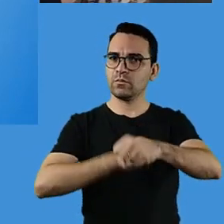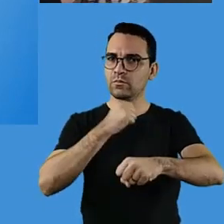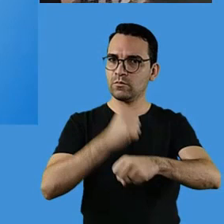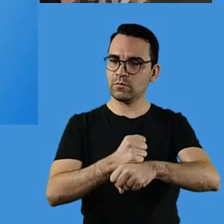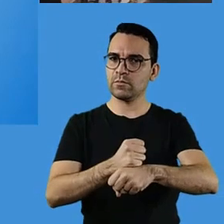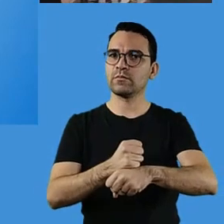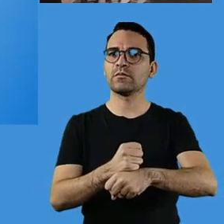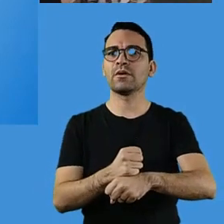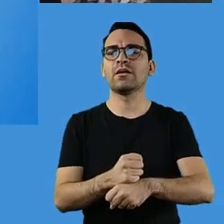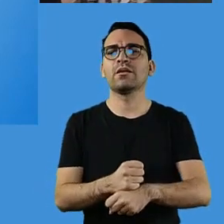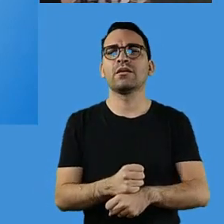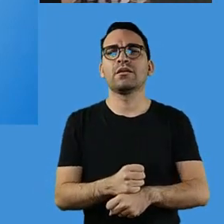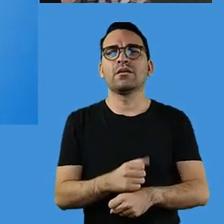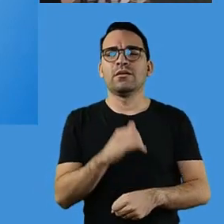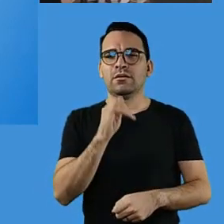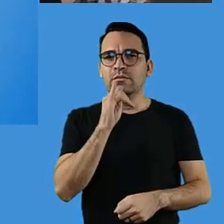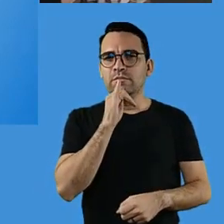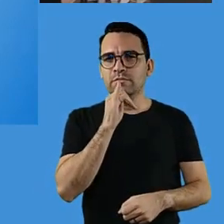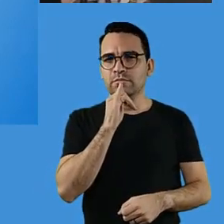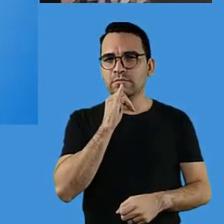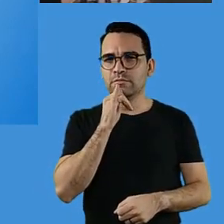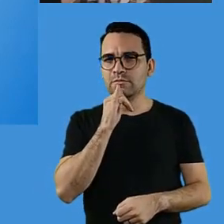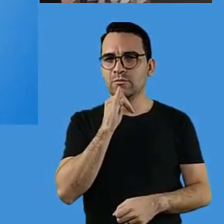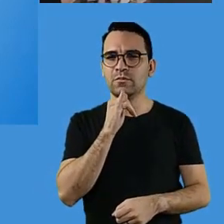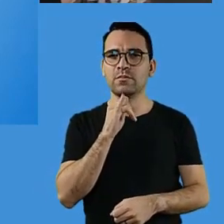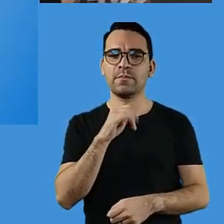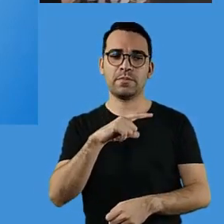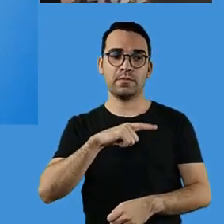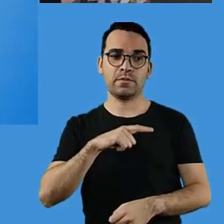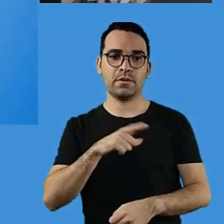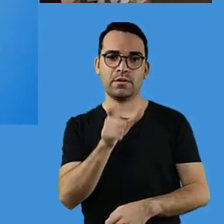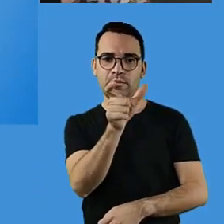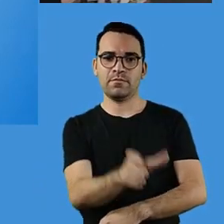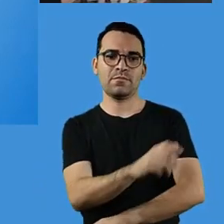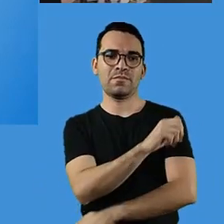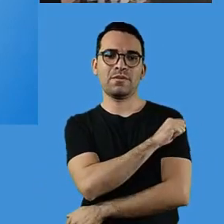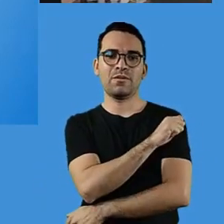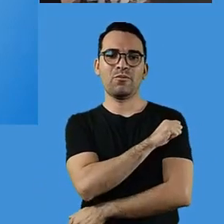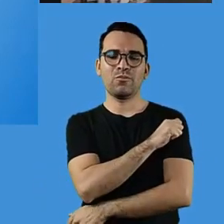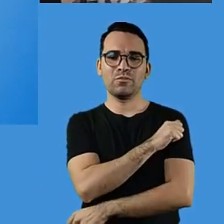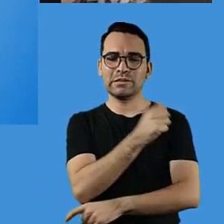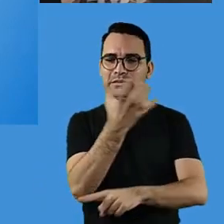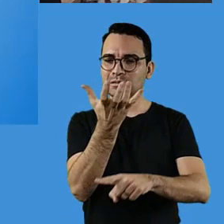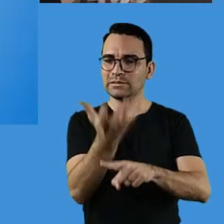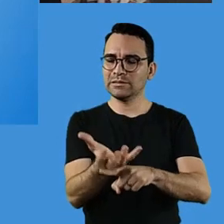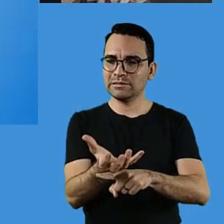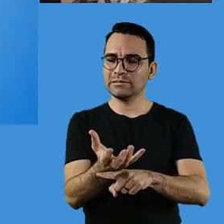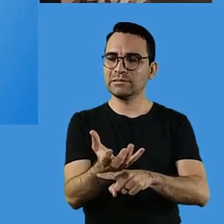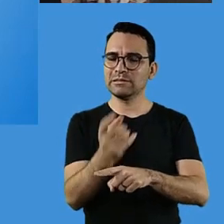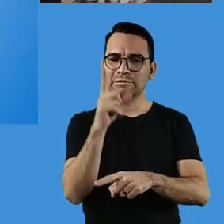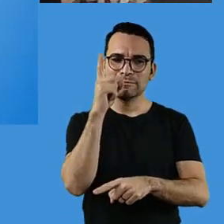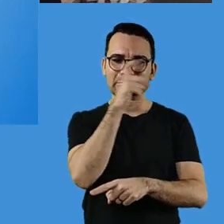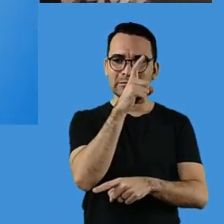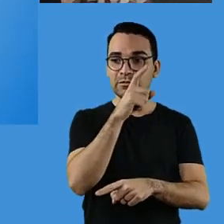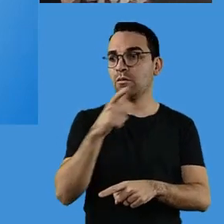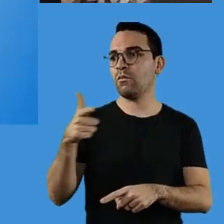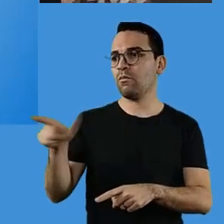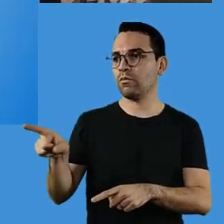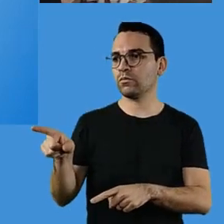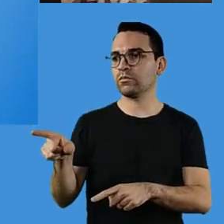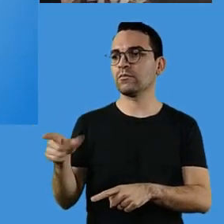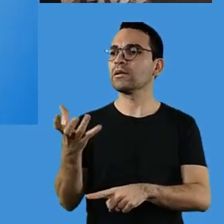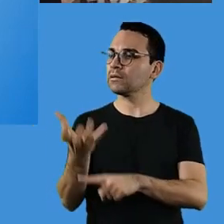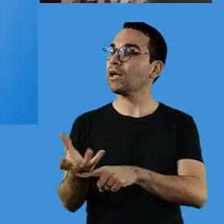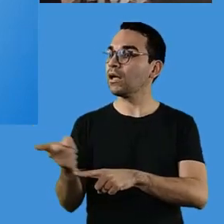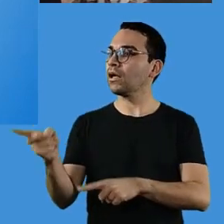determinado ano. Porque às vezes o meu aluno tem dificuldade, por exemplo, numa disciplina e na outra